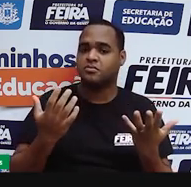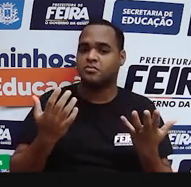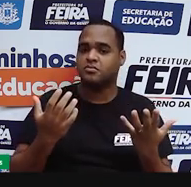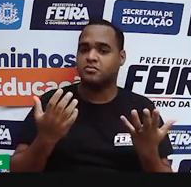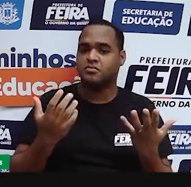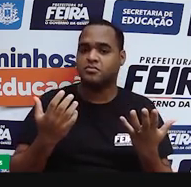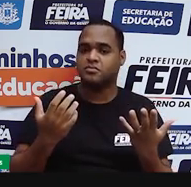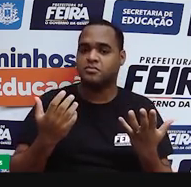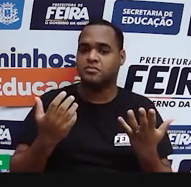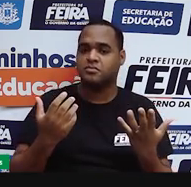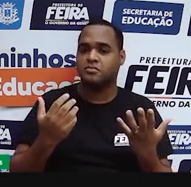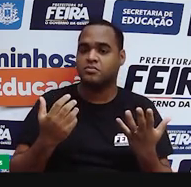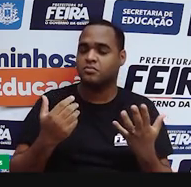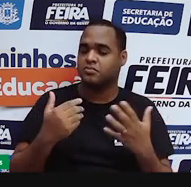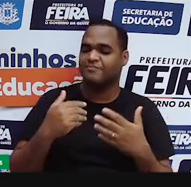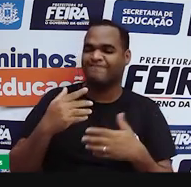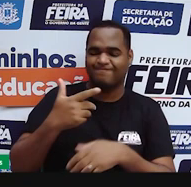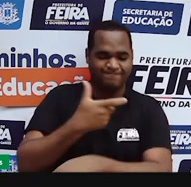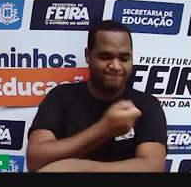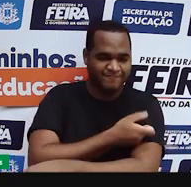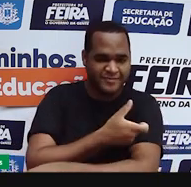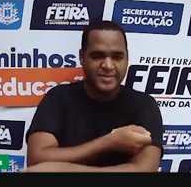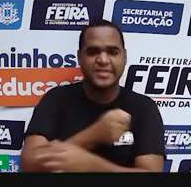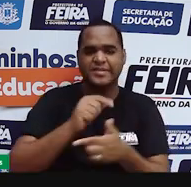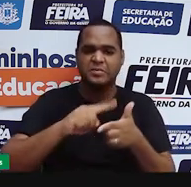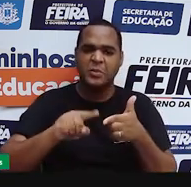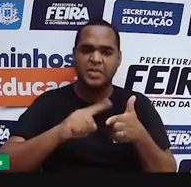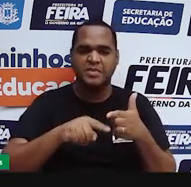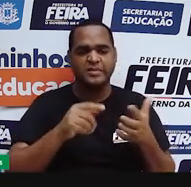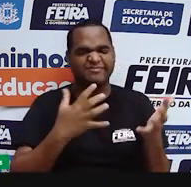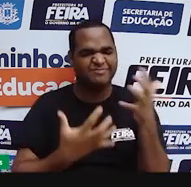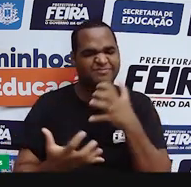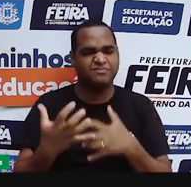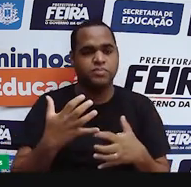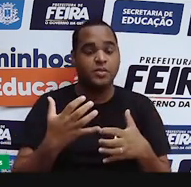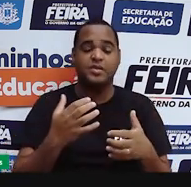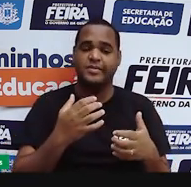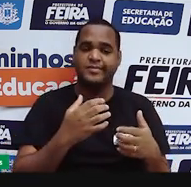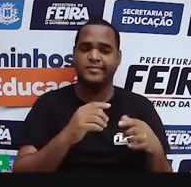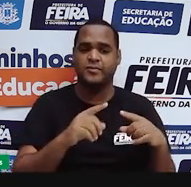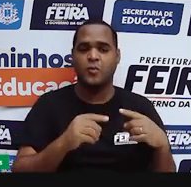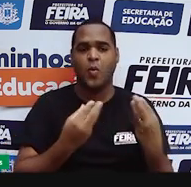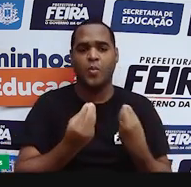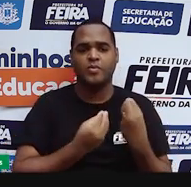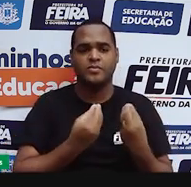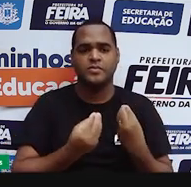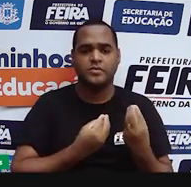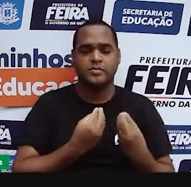efeitos colaterais da vacina. Vou botar aqui. Efeitos colaterais.